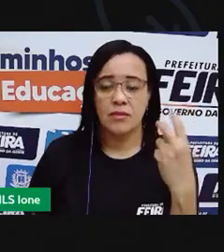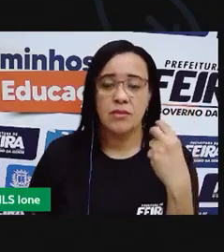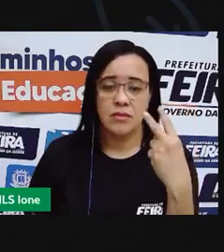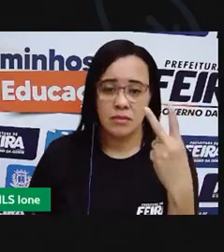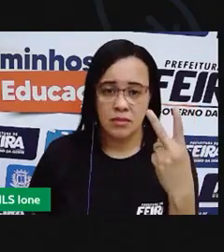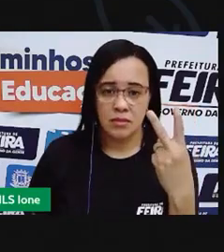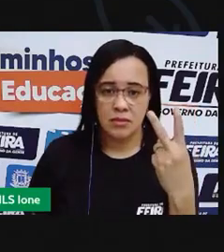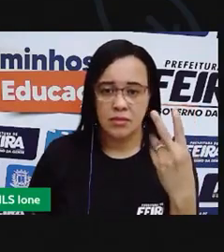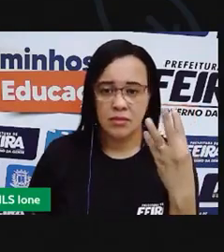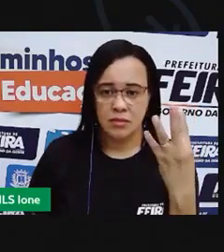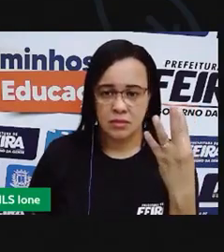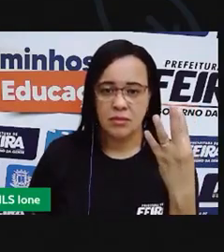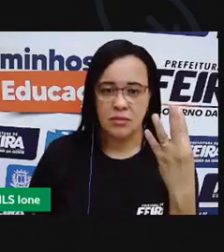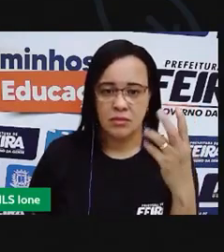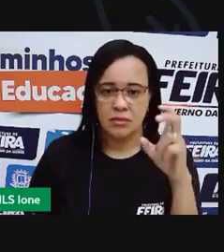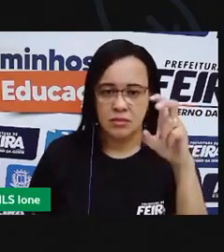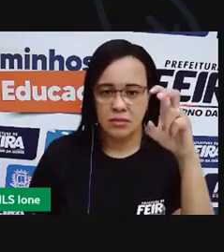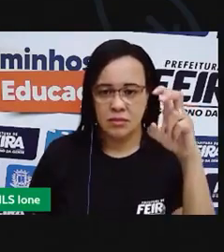quatro